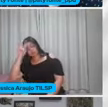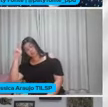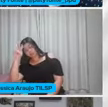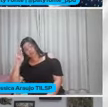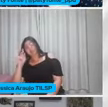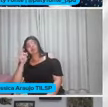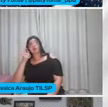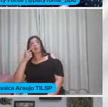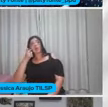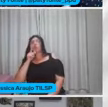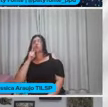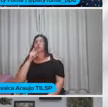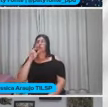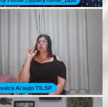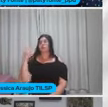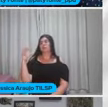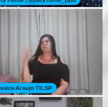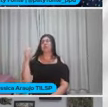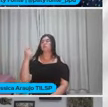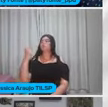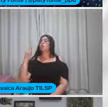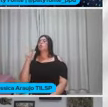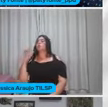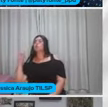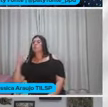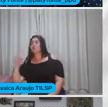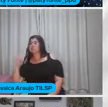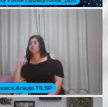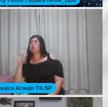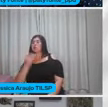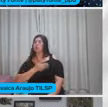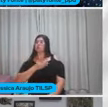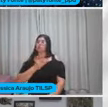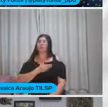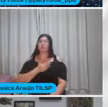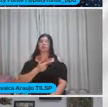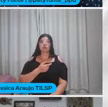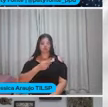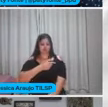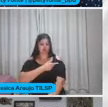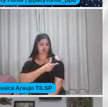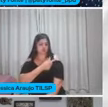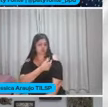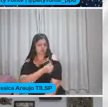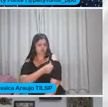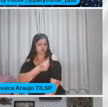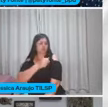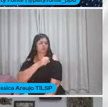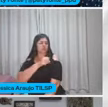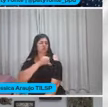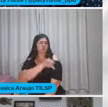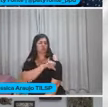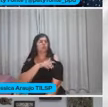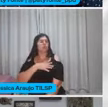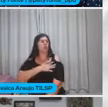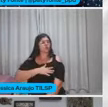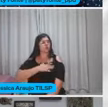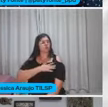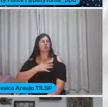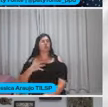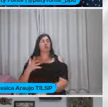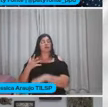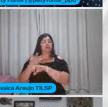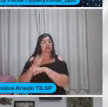é De ciências De matemática Às vezes tem Aquele colega do fundamental 2 Que gosta de fazer um trabalho integrado Com